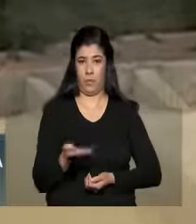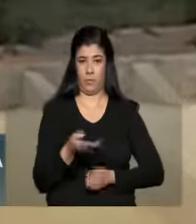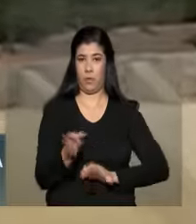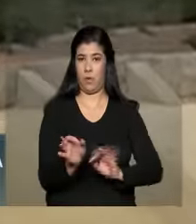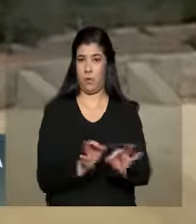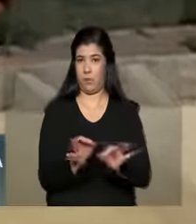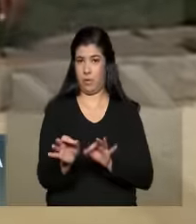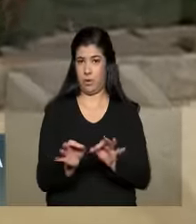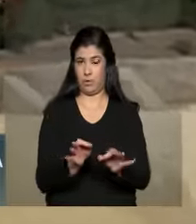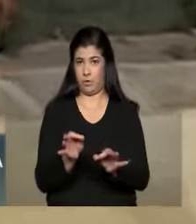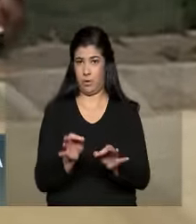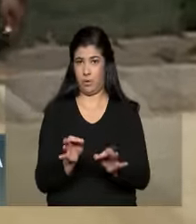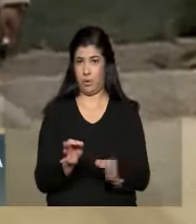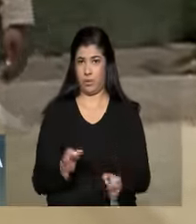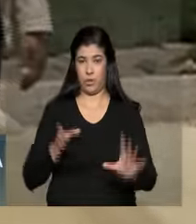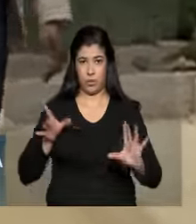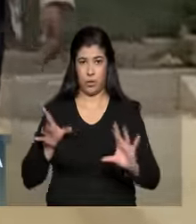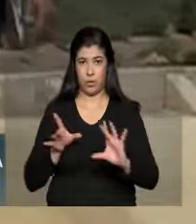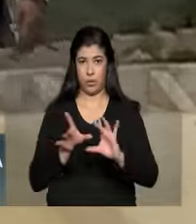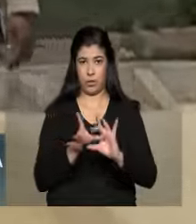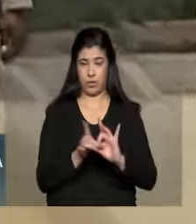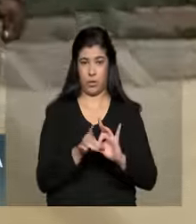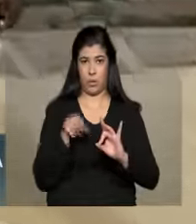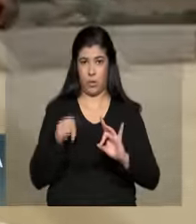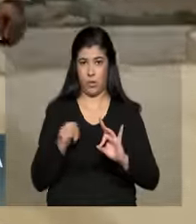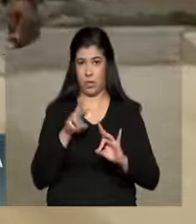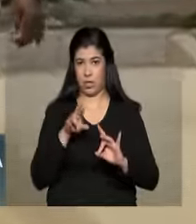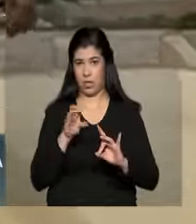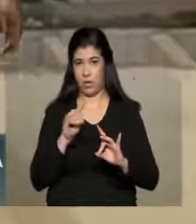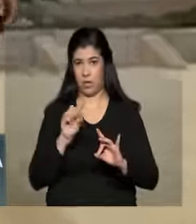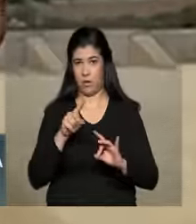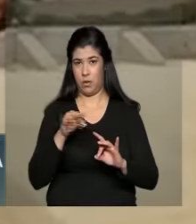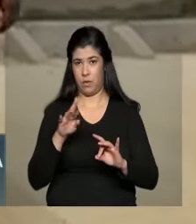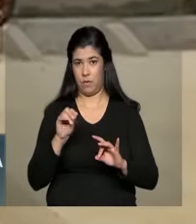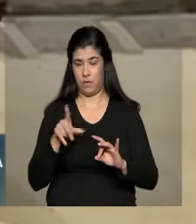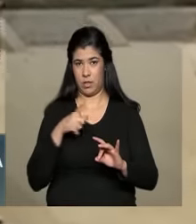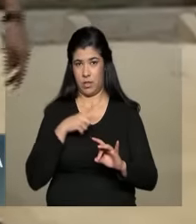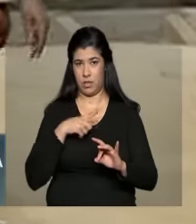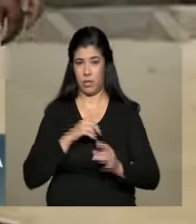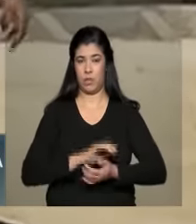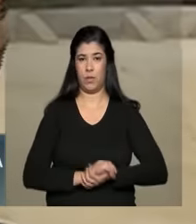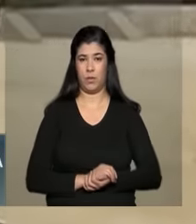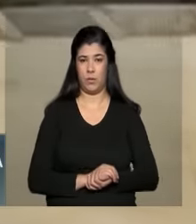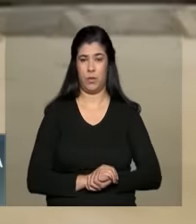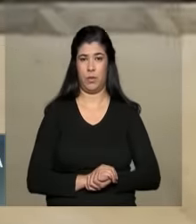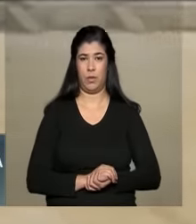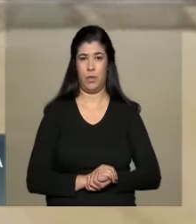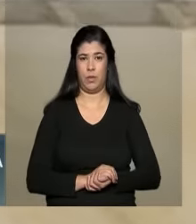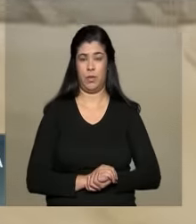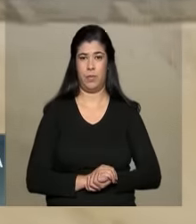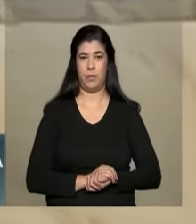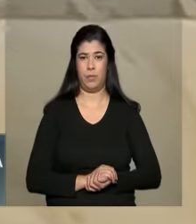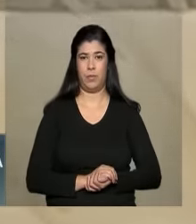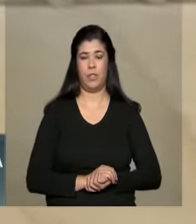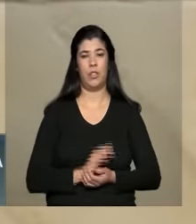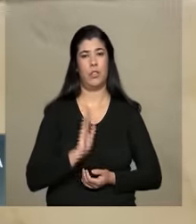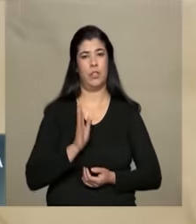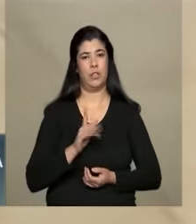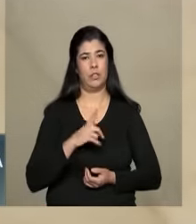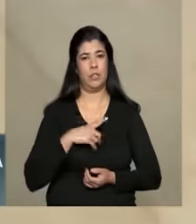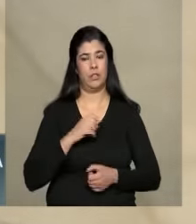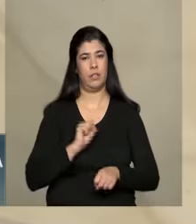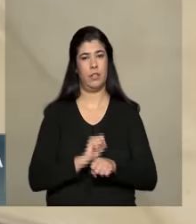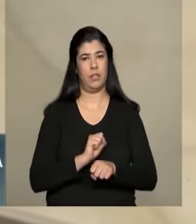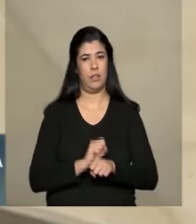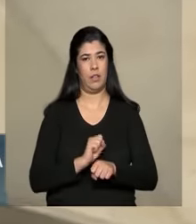O Rio São Francisco tem 477 quilômetros. pouco a presidenta Dilma vai tirar foto com os